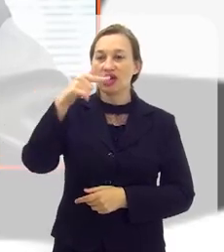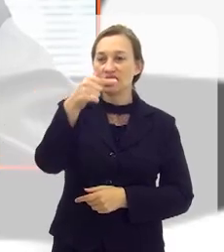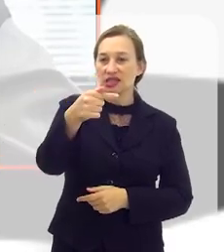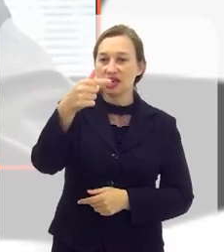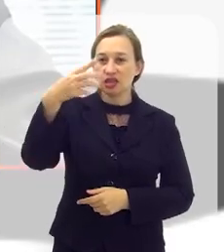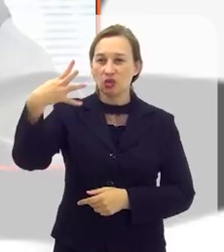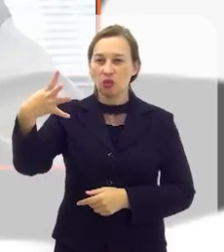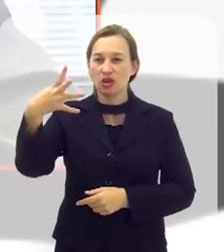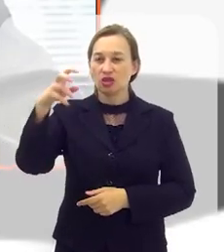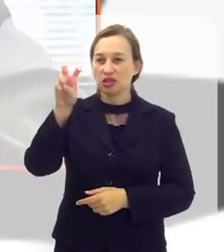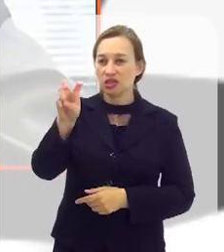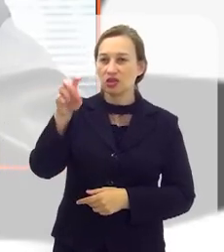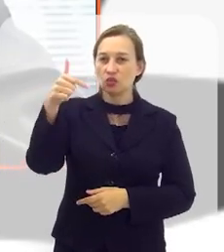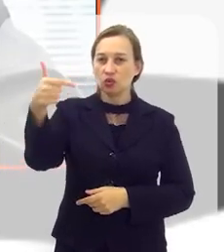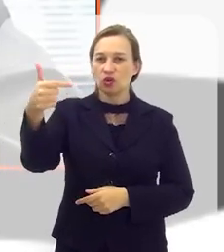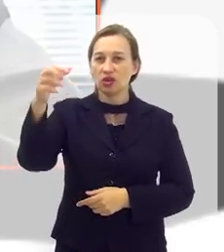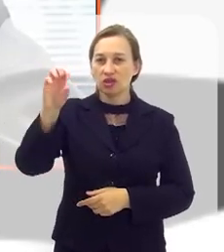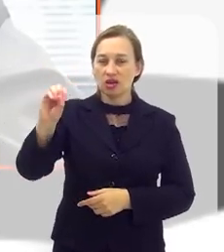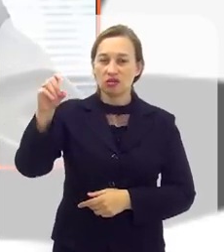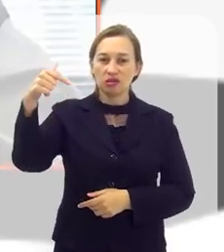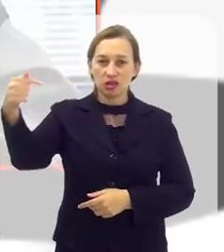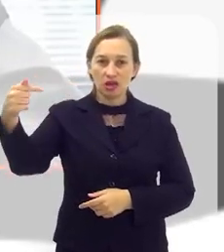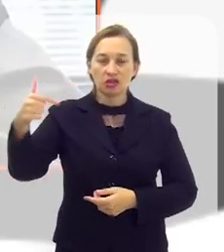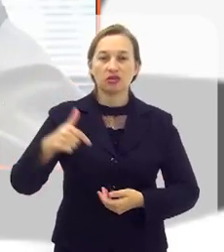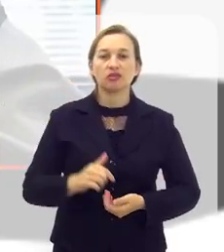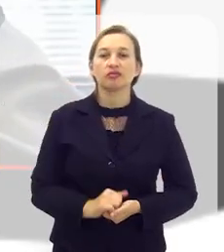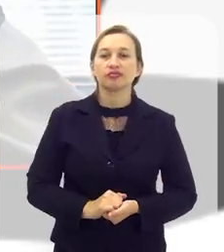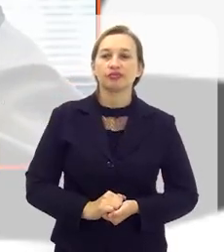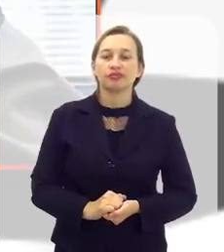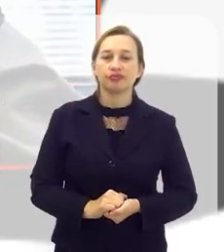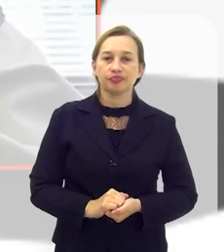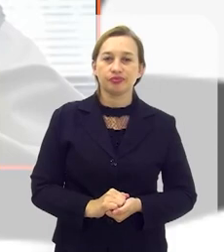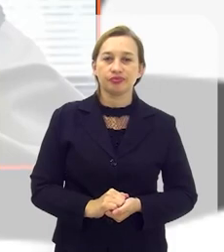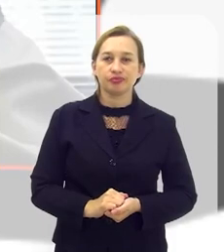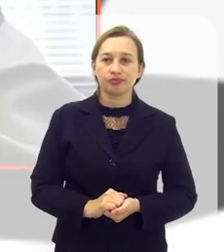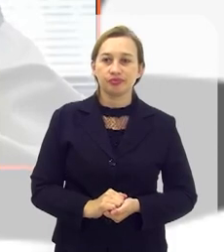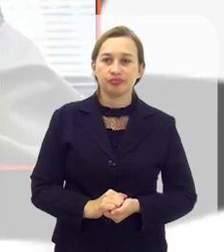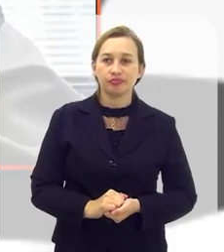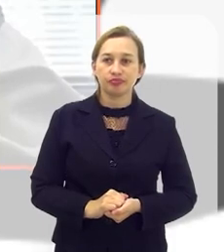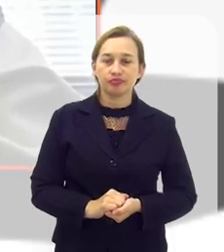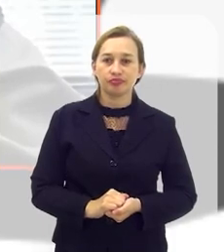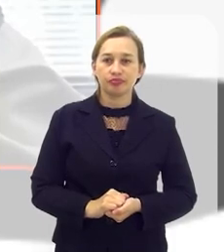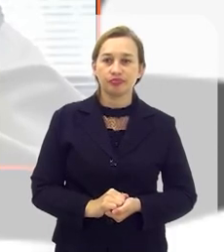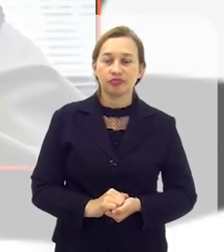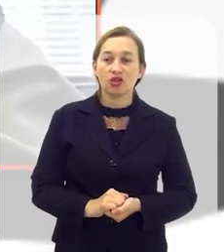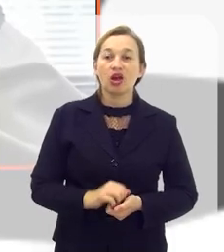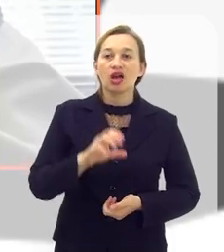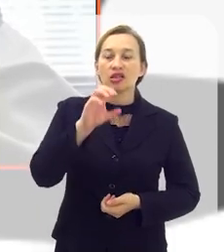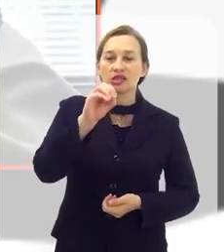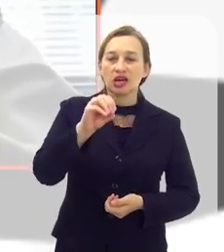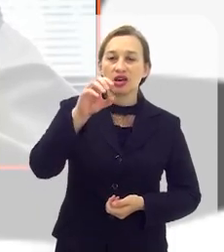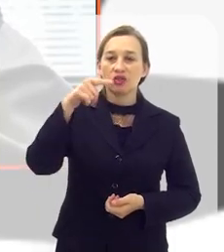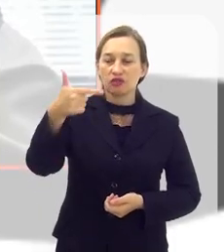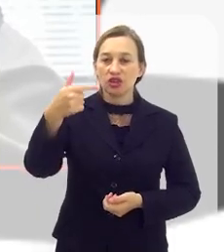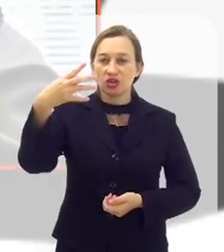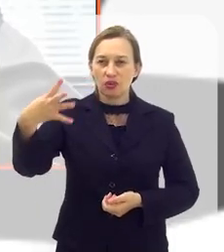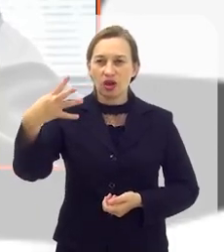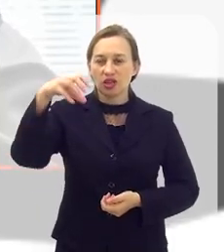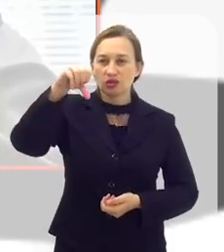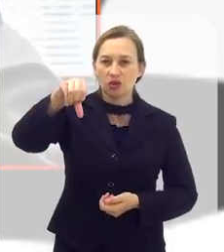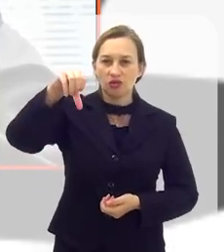-745207. 024